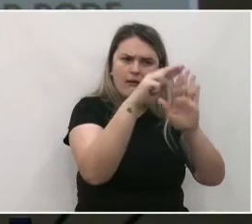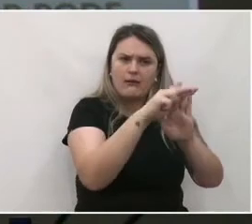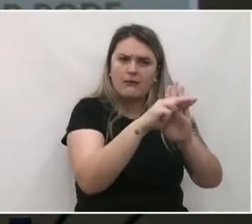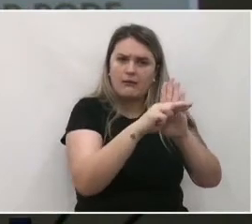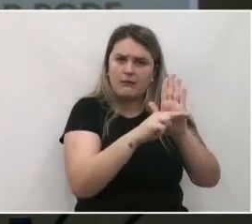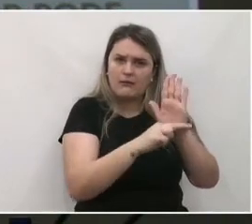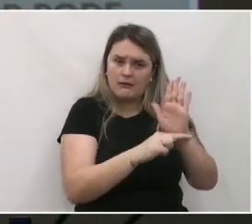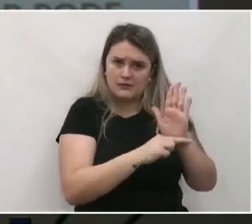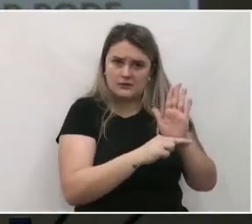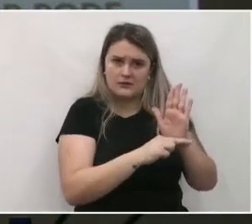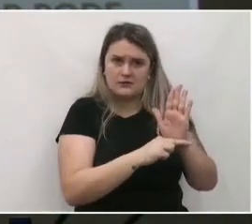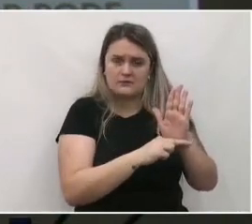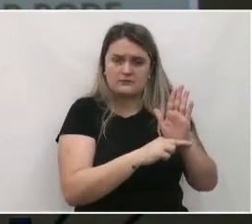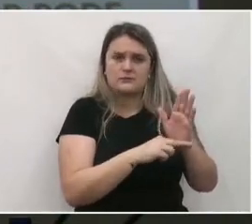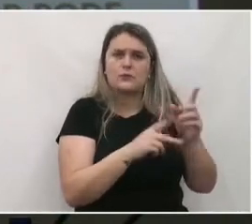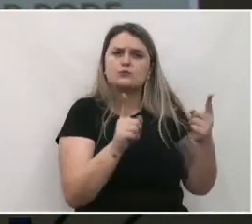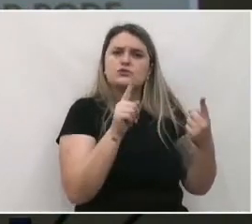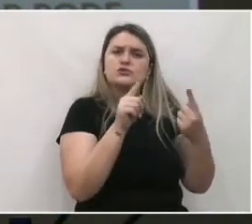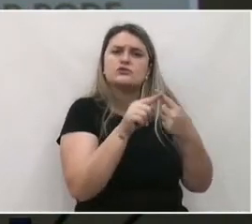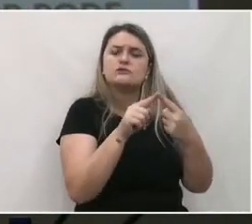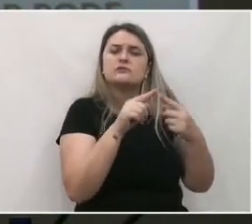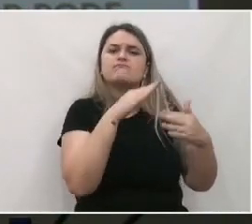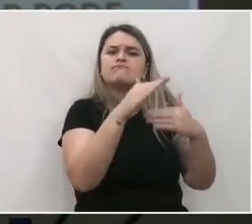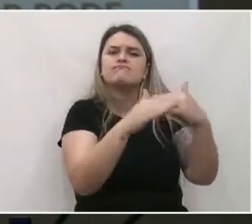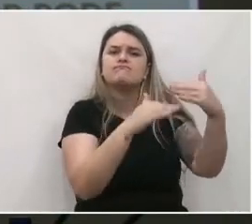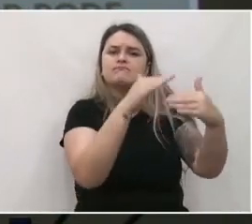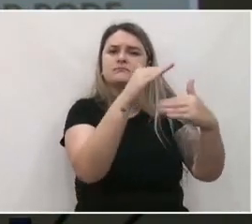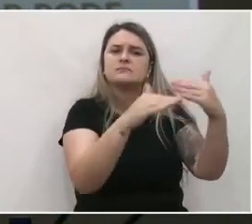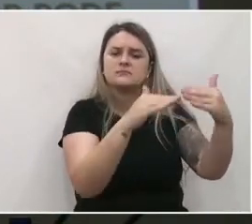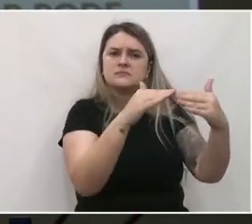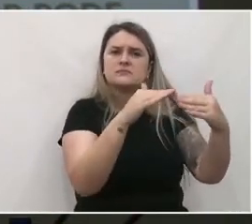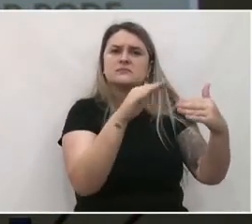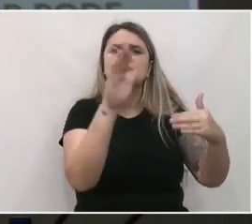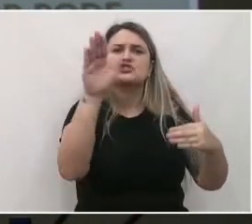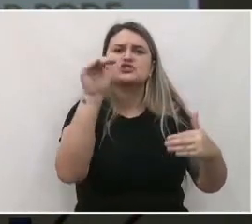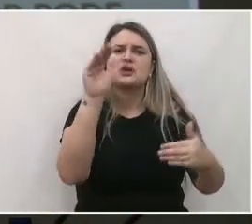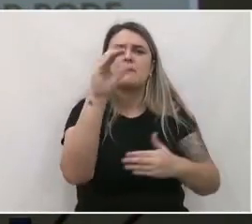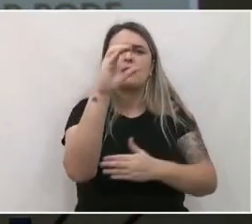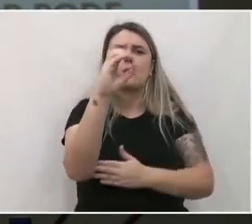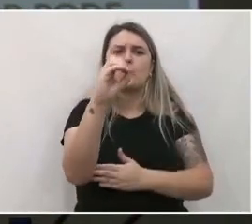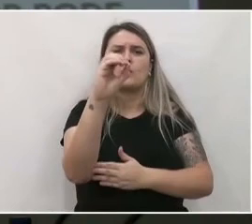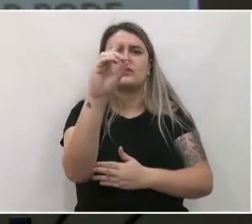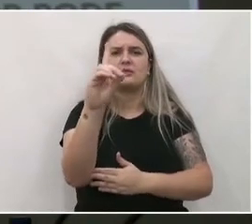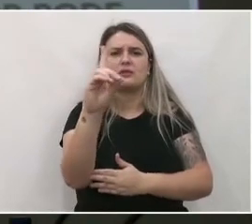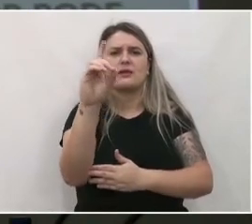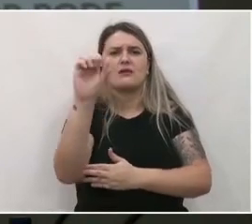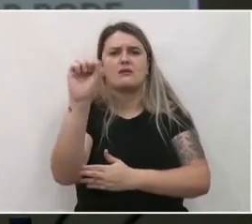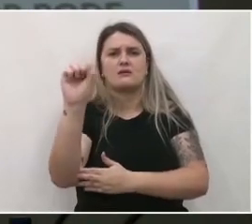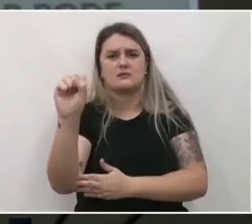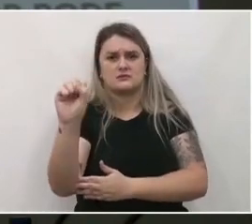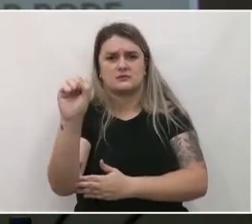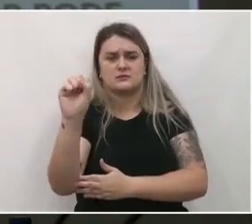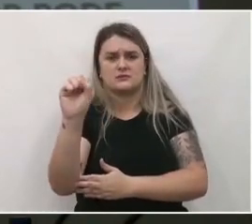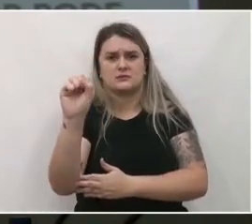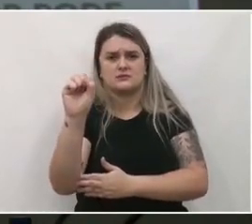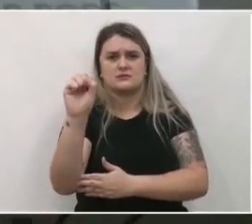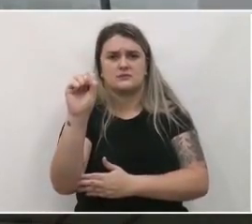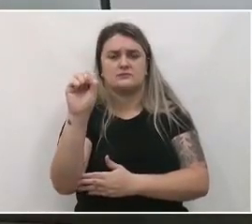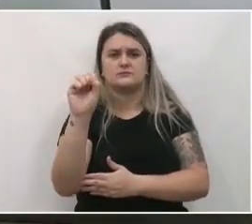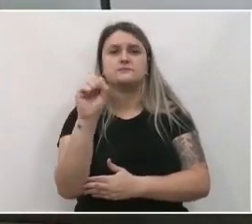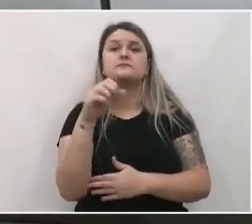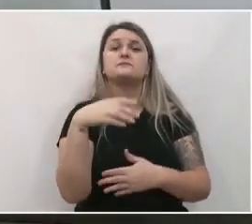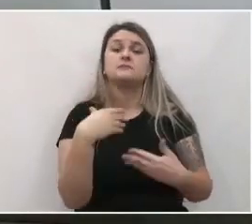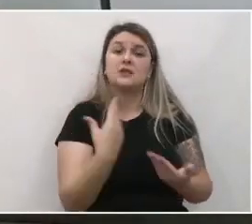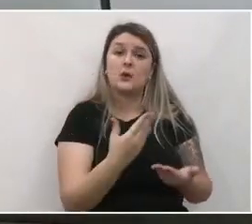que são os objetivos do desenvolvimento sustentável, os chamados ODSs. Então, o